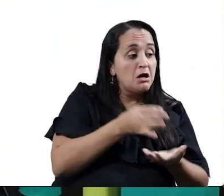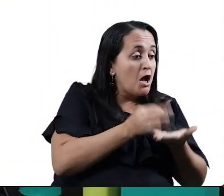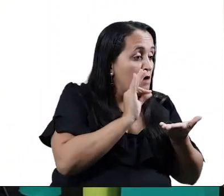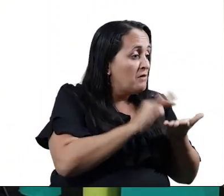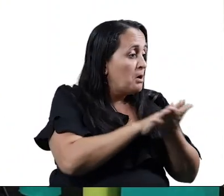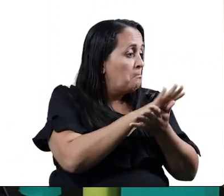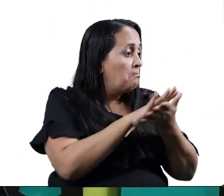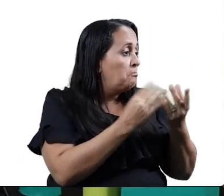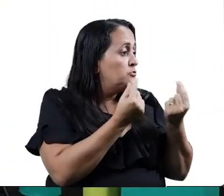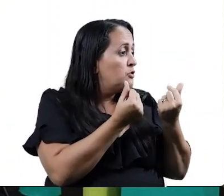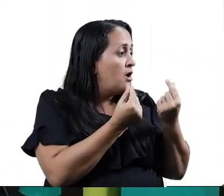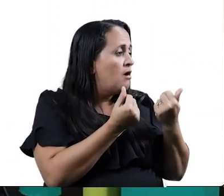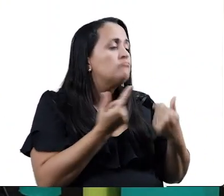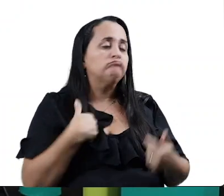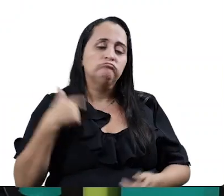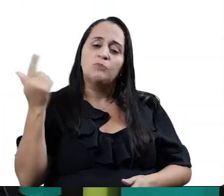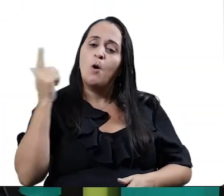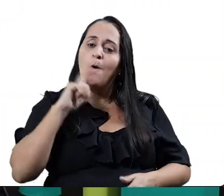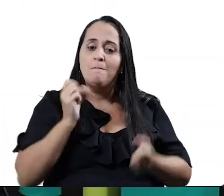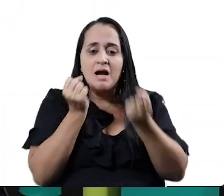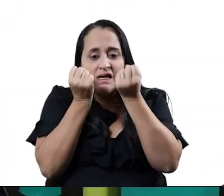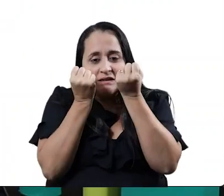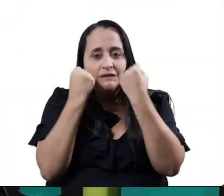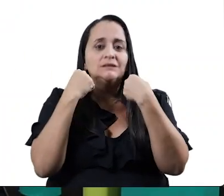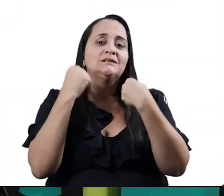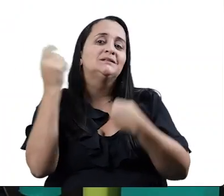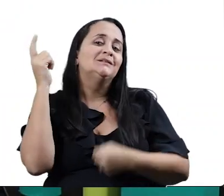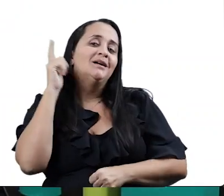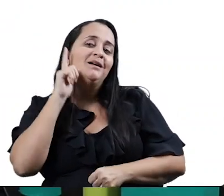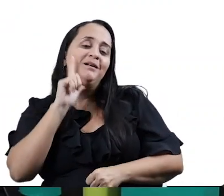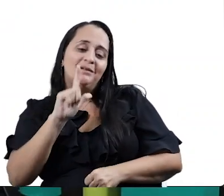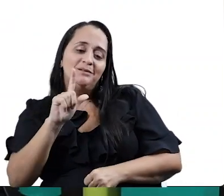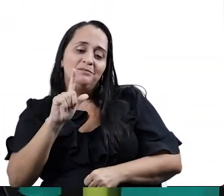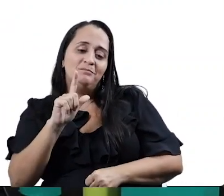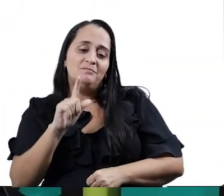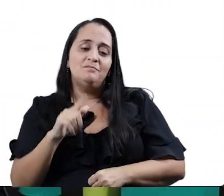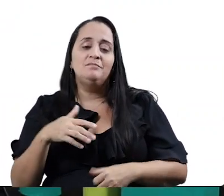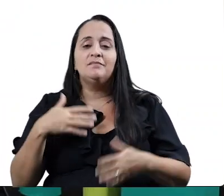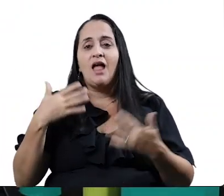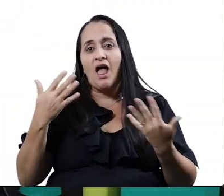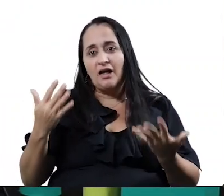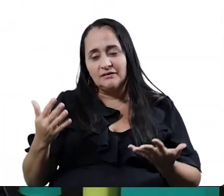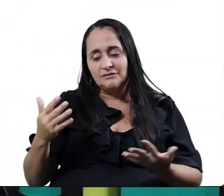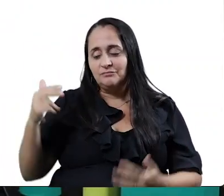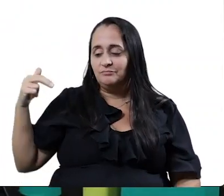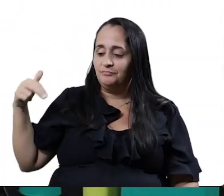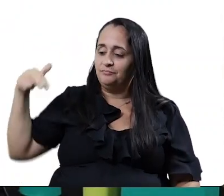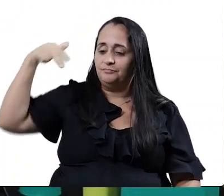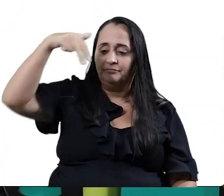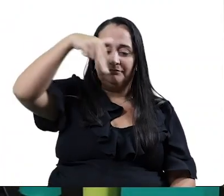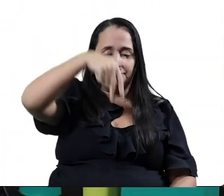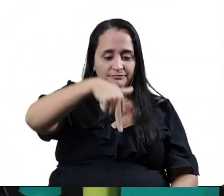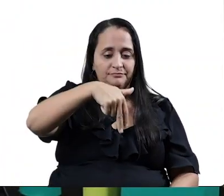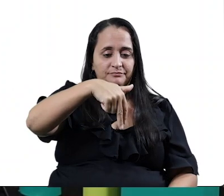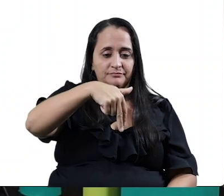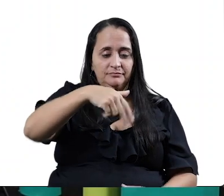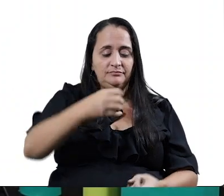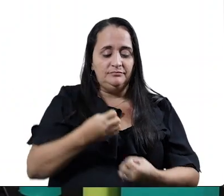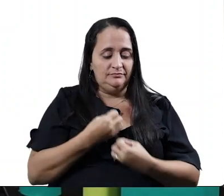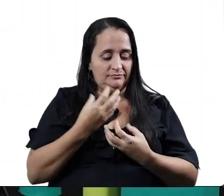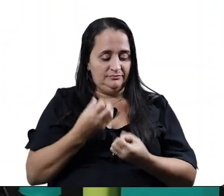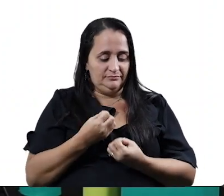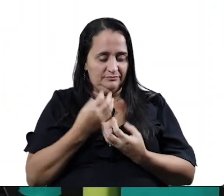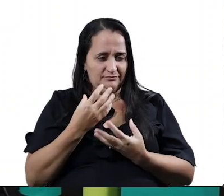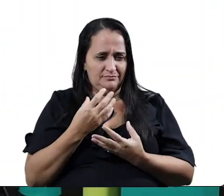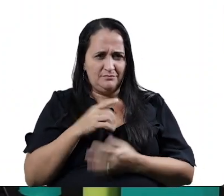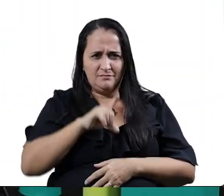não dá dinheiro, lê, lê, vamos ver se a cana dá. E aí, entrava na roda. Alguém falava